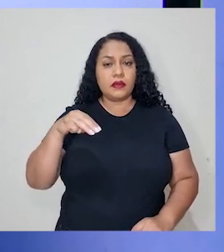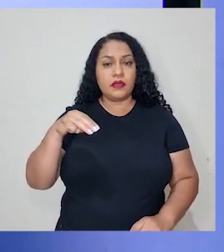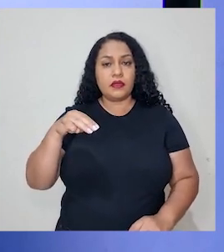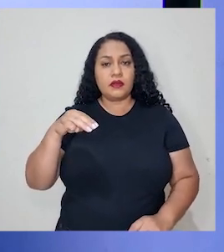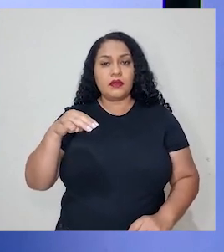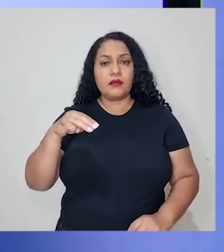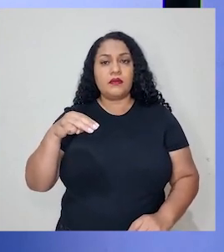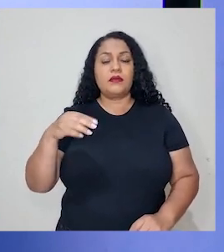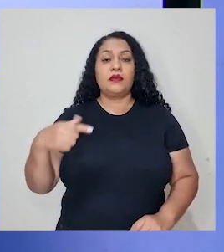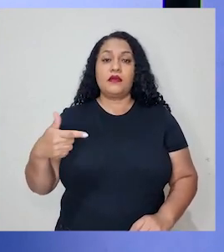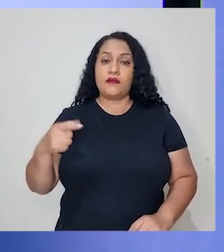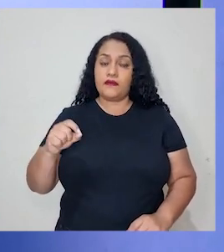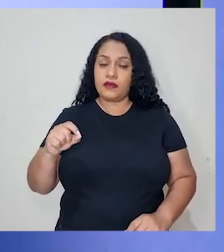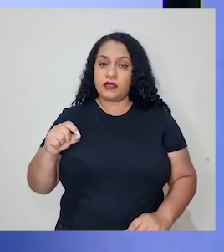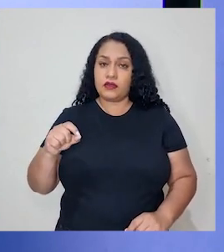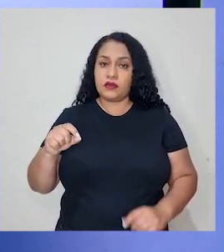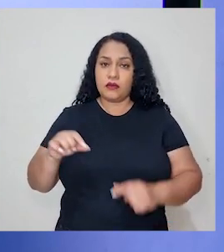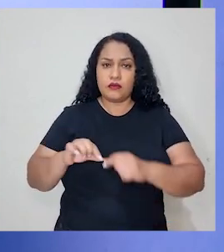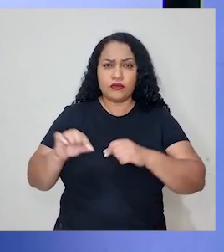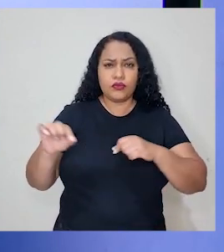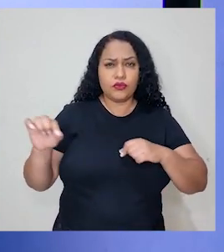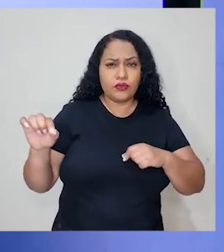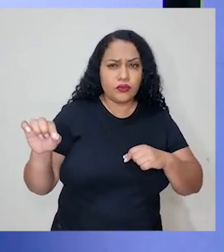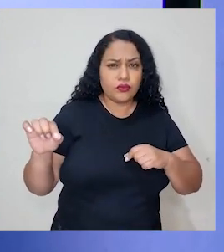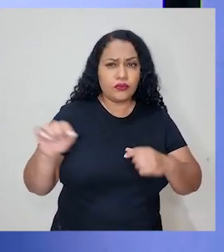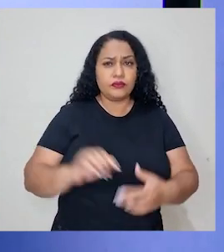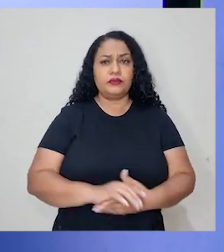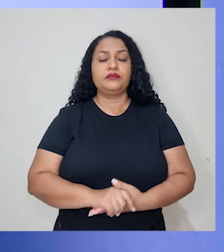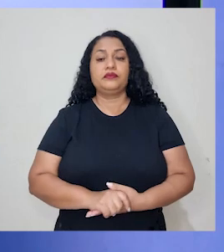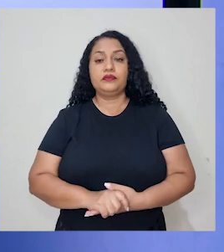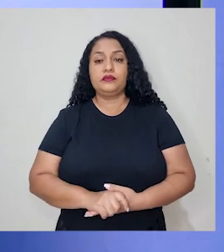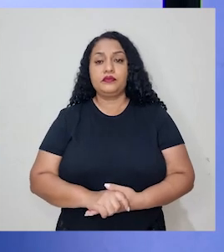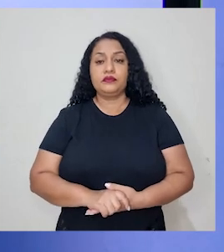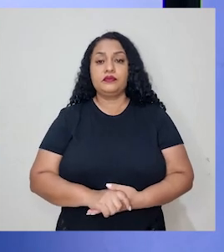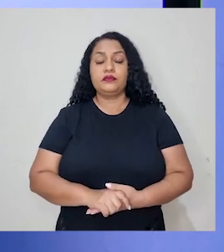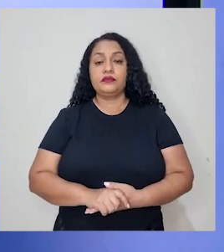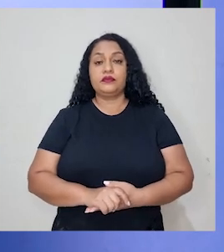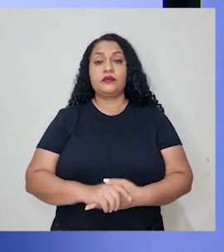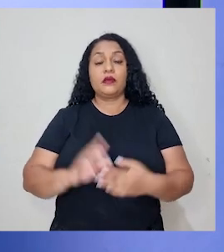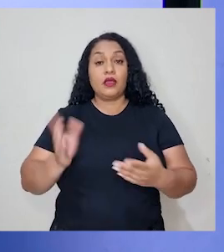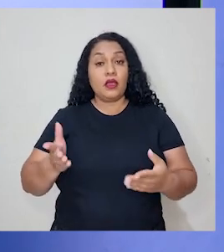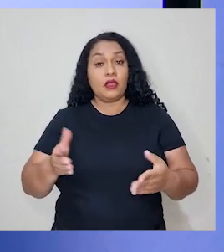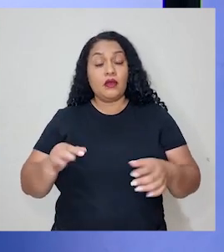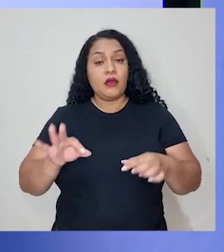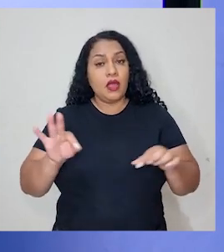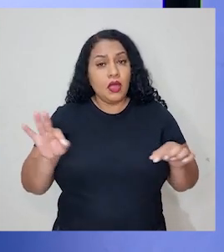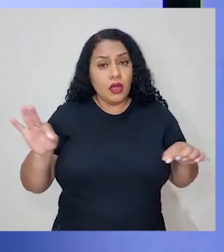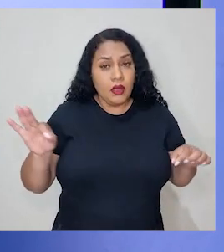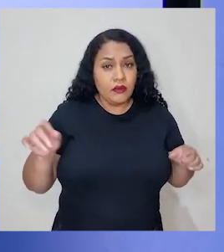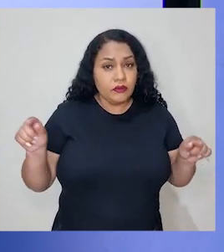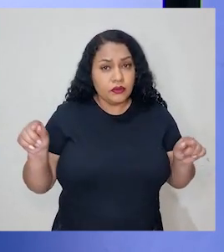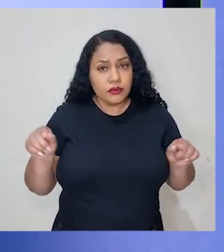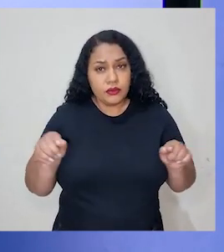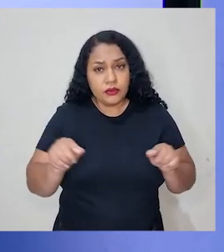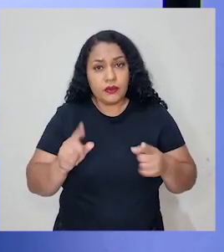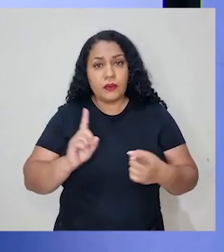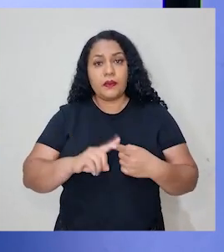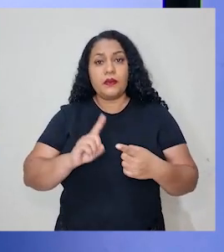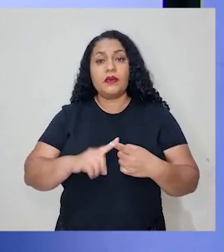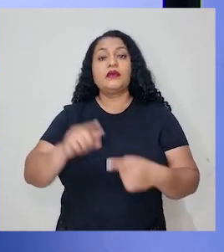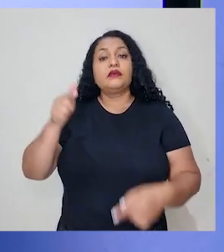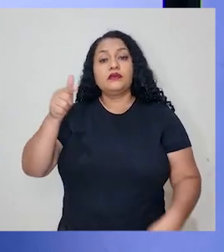para 20 de comprimento. Aumentei a largura, o comprimento vai ter que diminuir, porque,